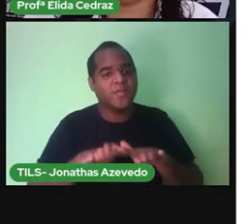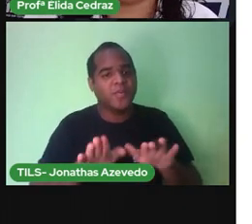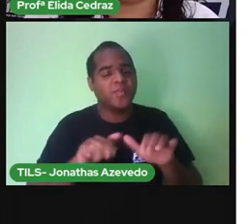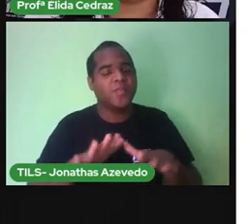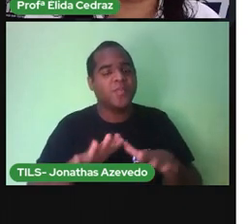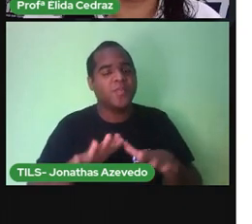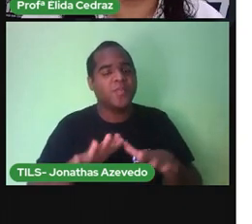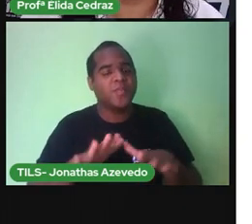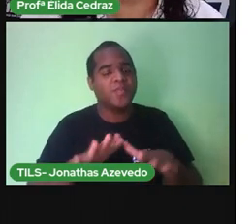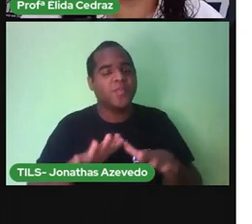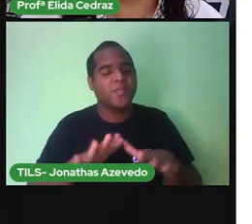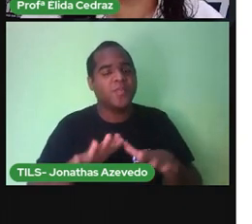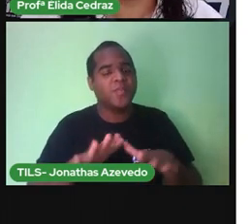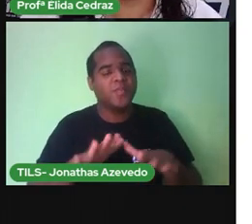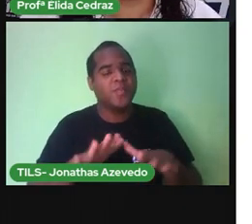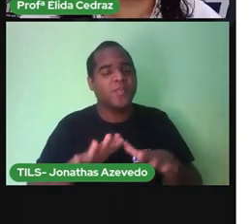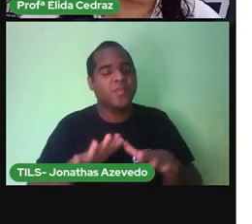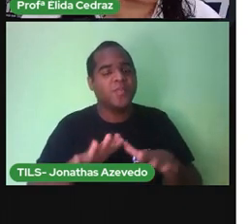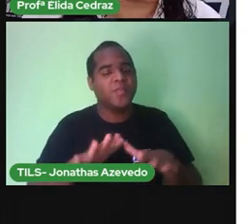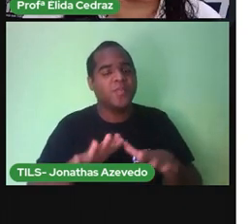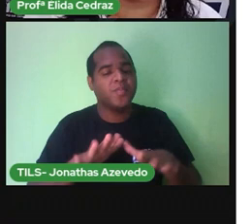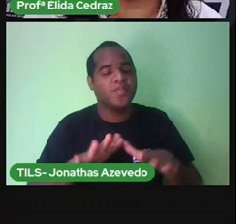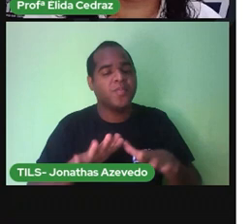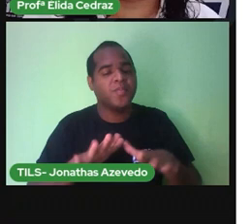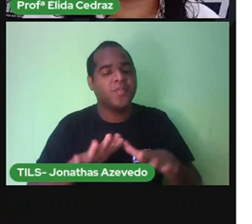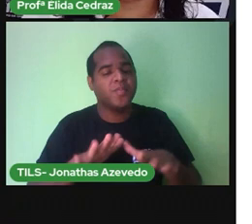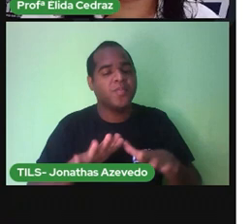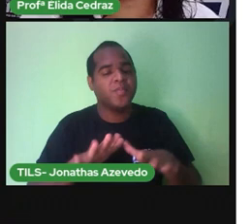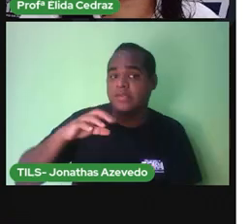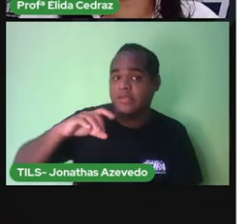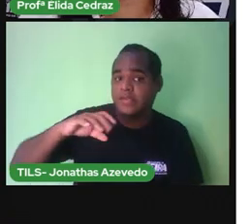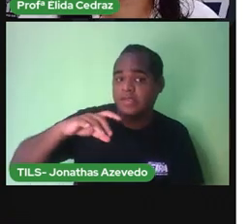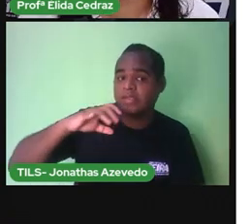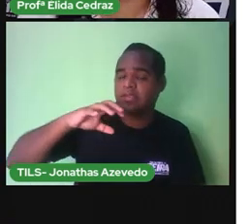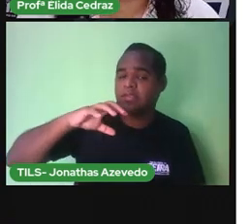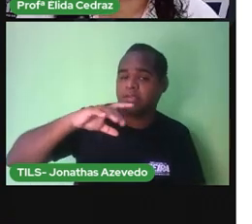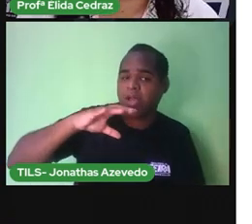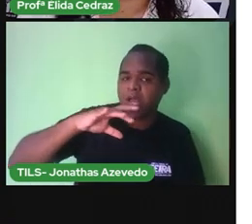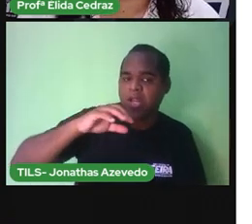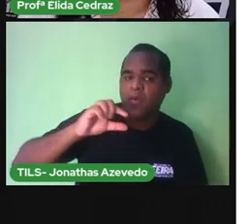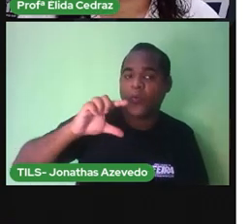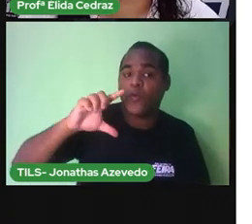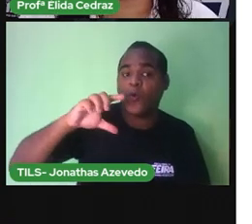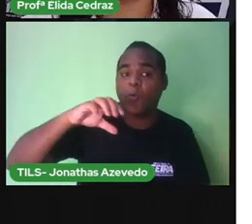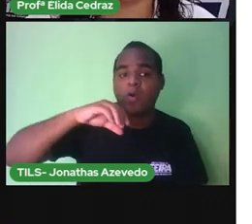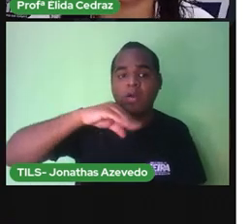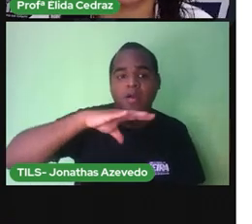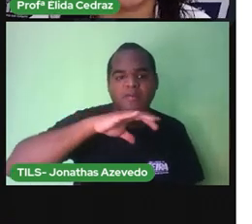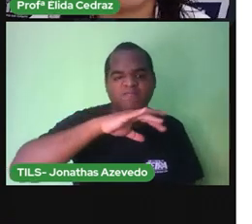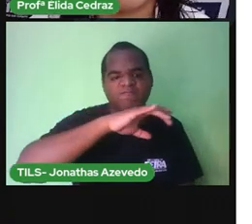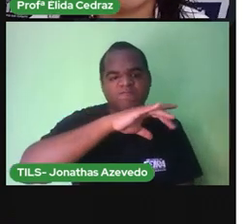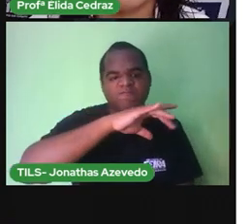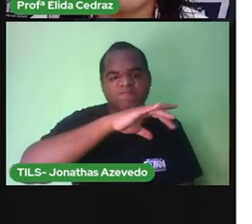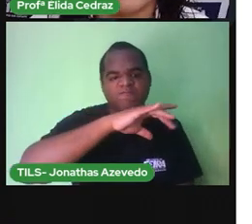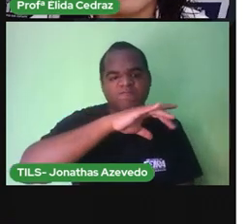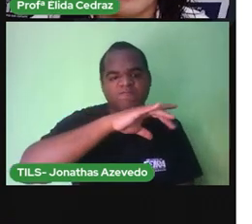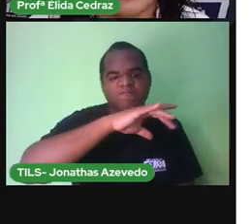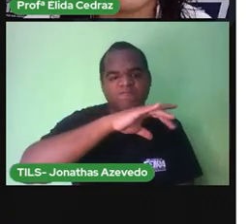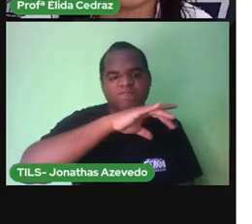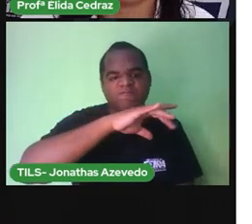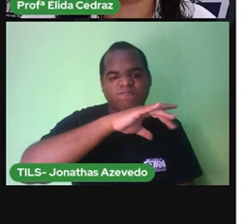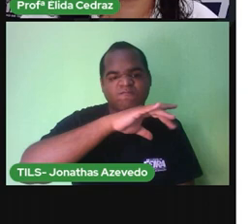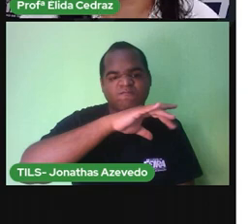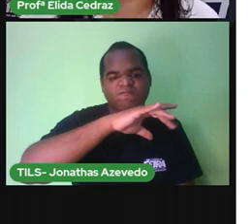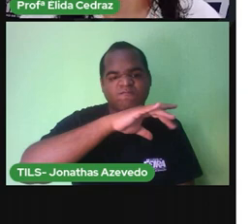por favor. Apareceram aranhinha, aranhão, caranguejeiras e até uma viúva